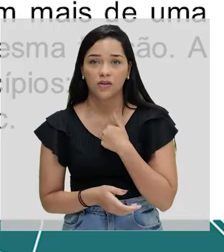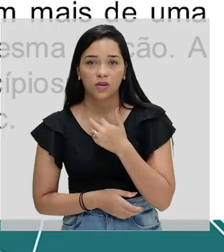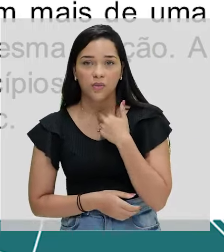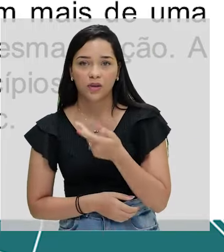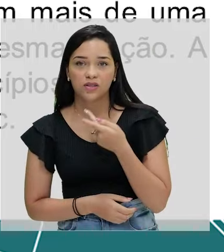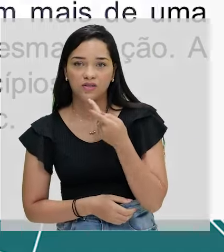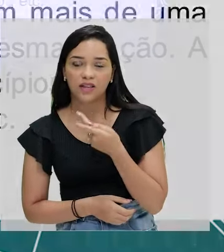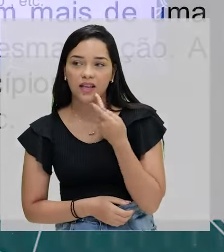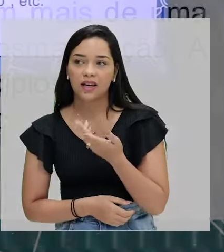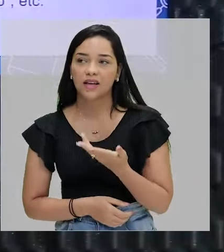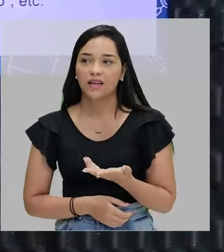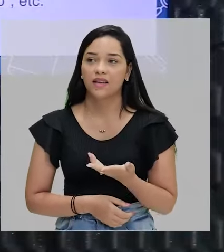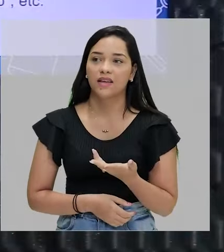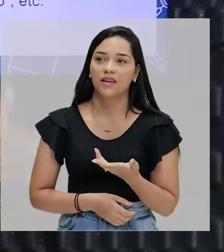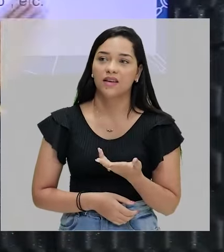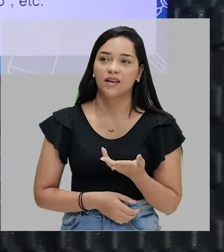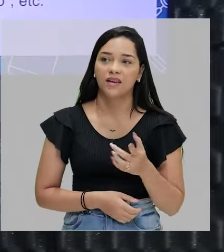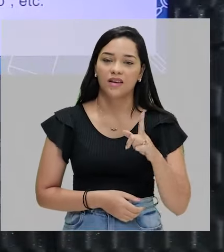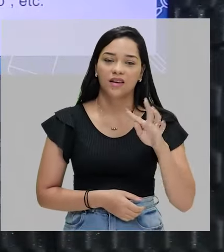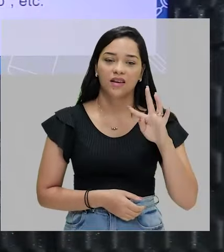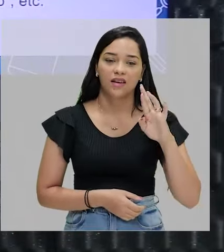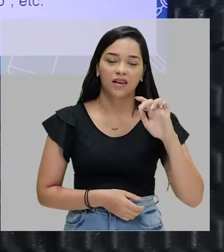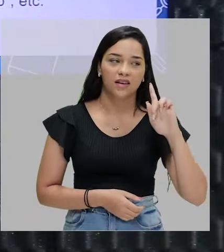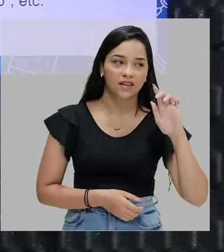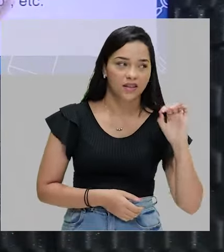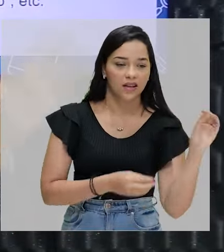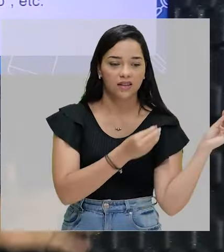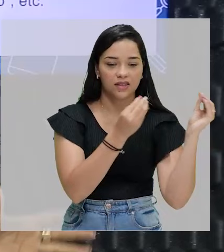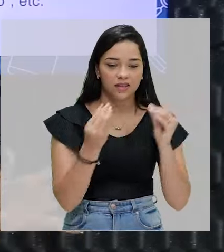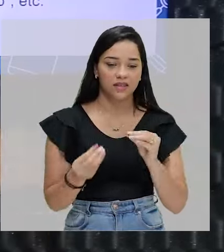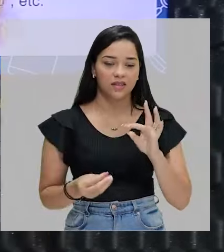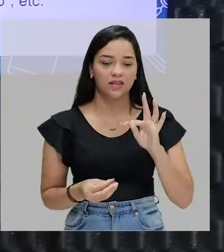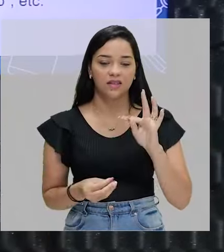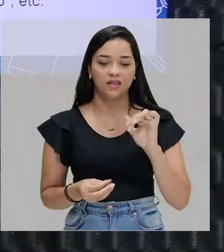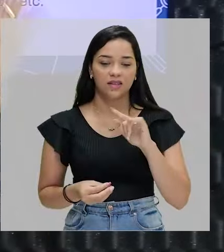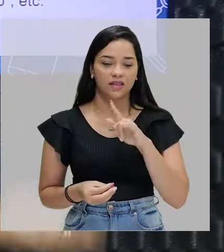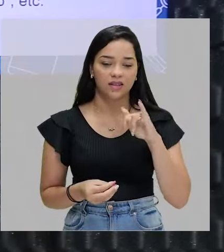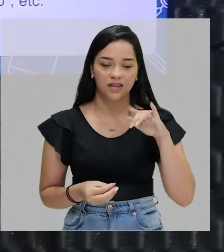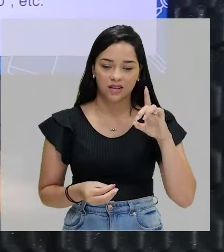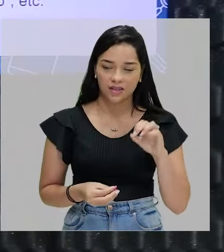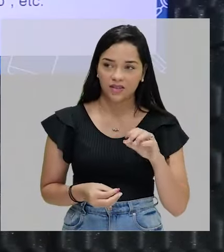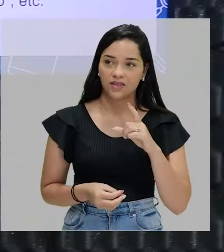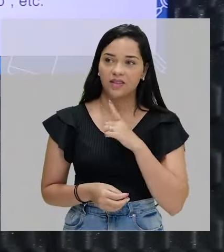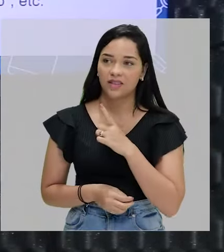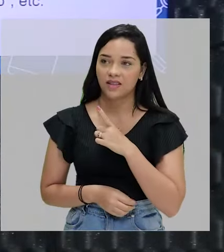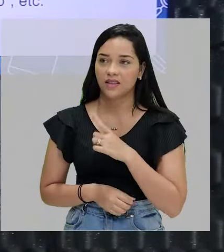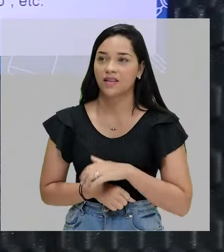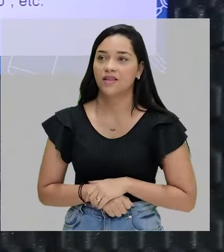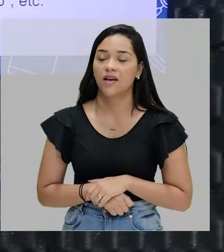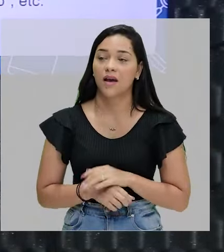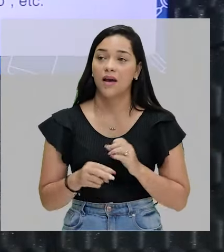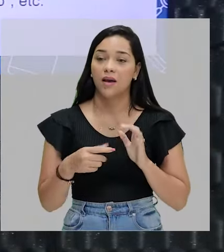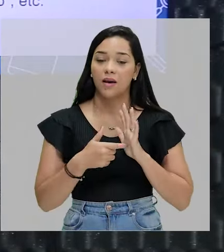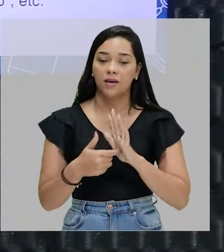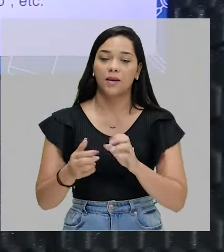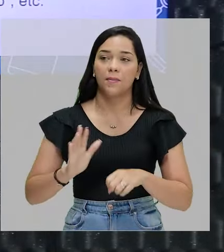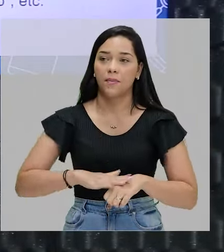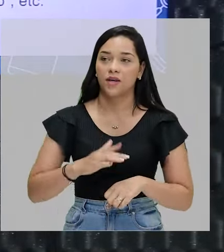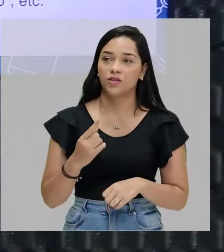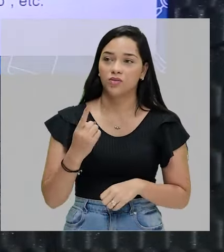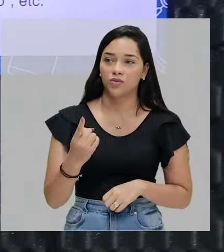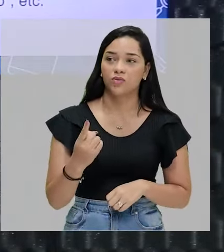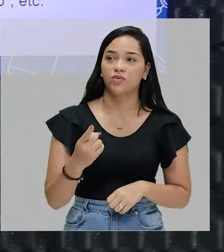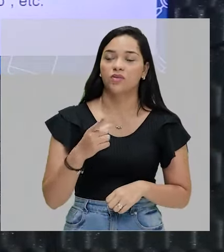dizer, trago do verbo trazer e trazido. Trazido vem sozinho. Então, quando o verbo apresenta mais de um